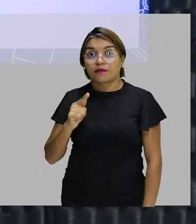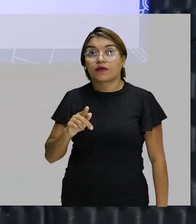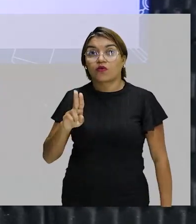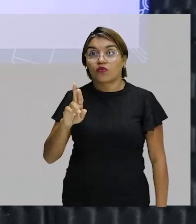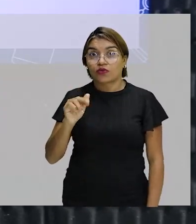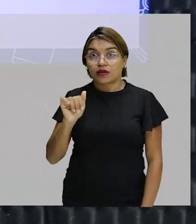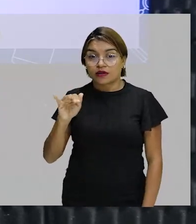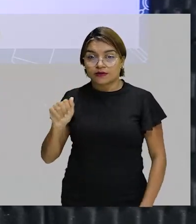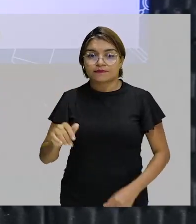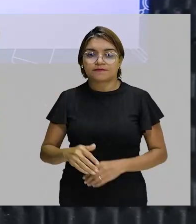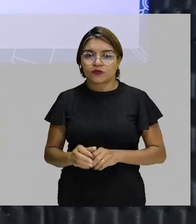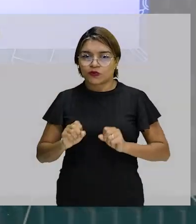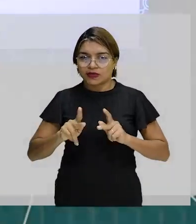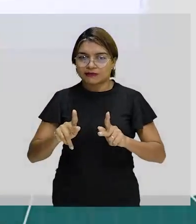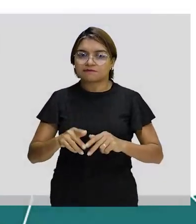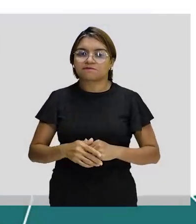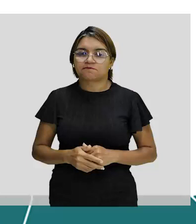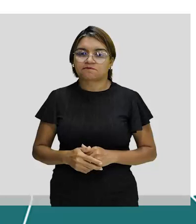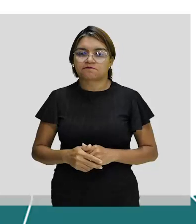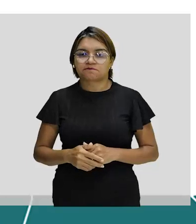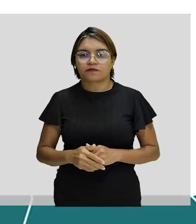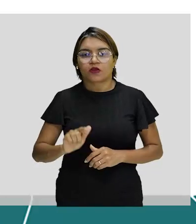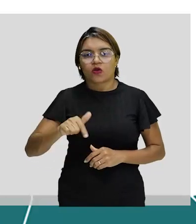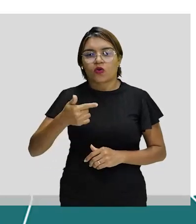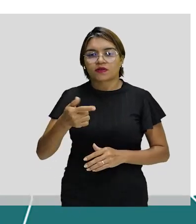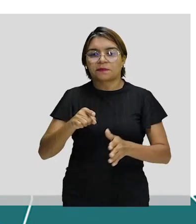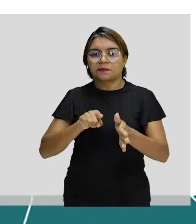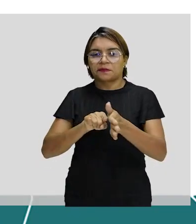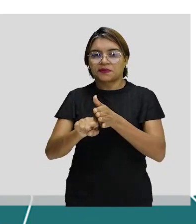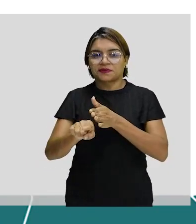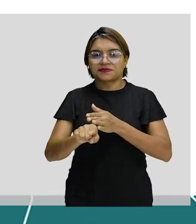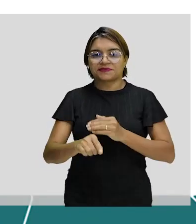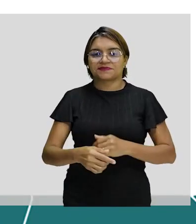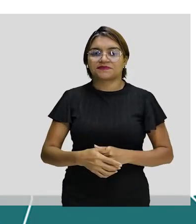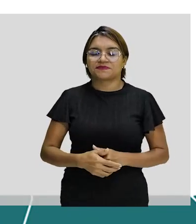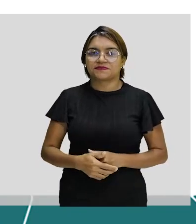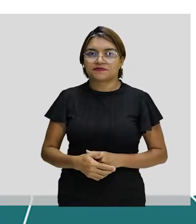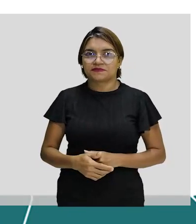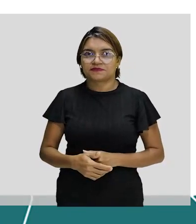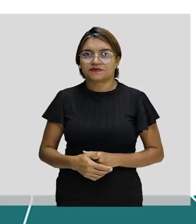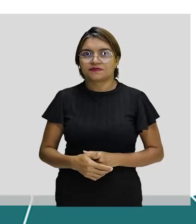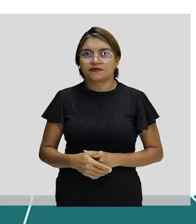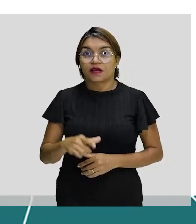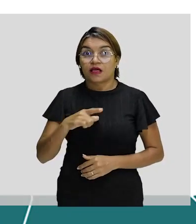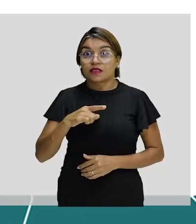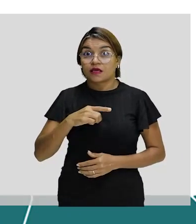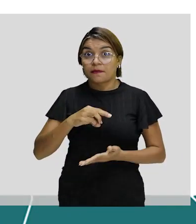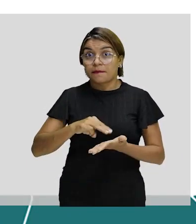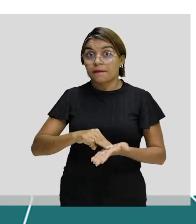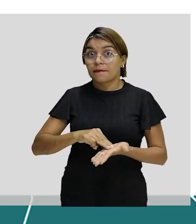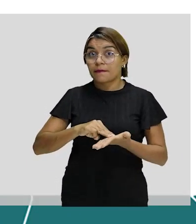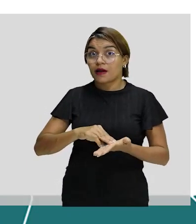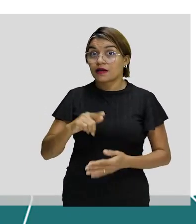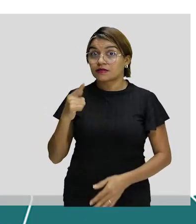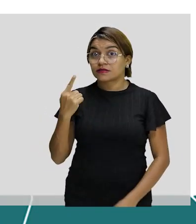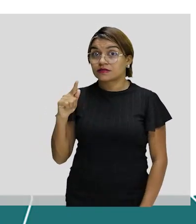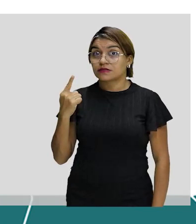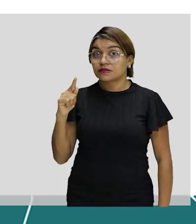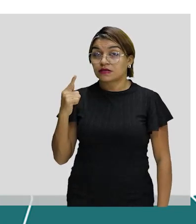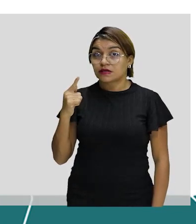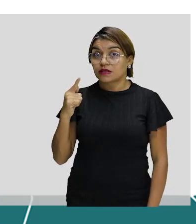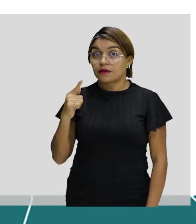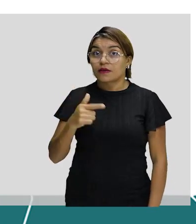Show de bola? Bom, próxima questão, turminha. Determine a massa em gramas de 2